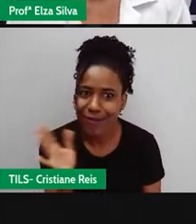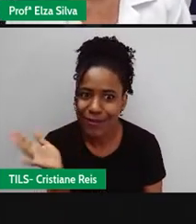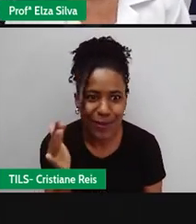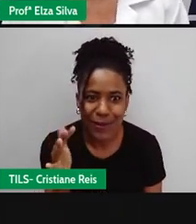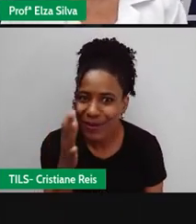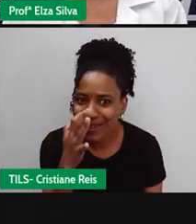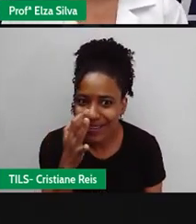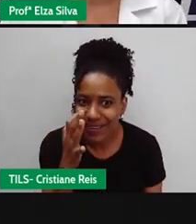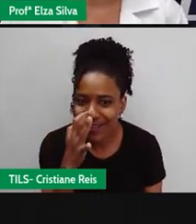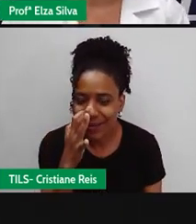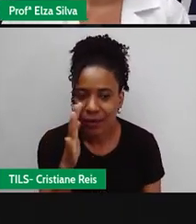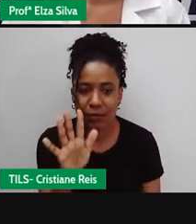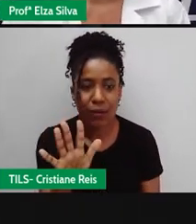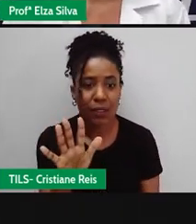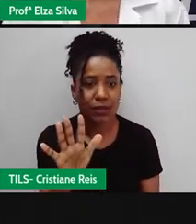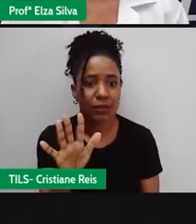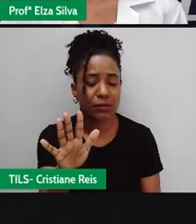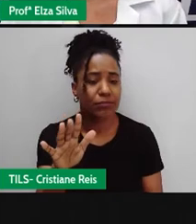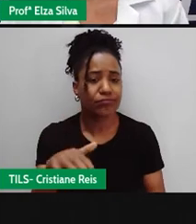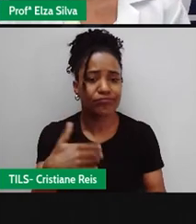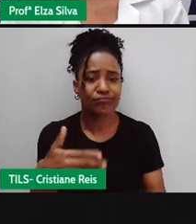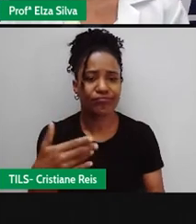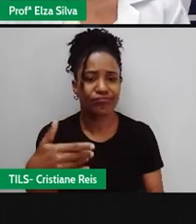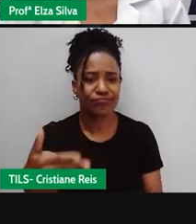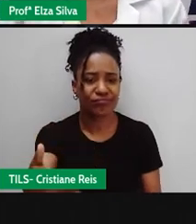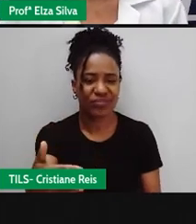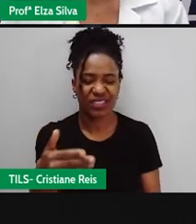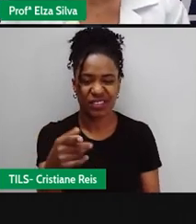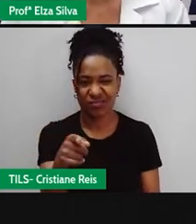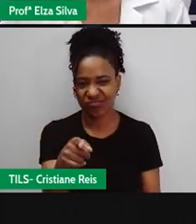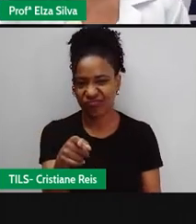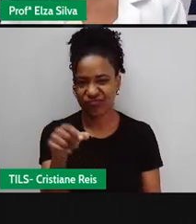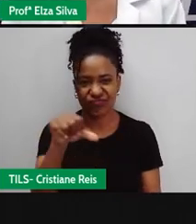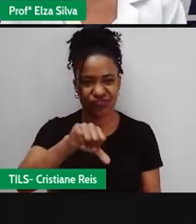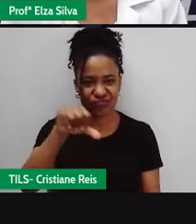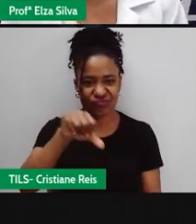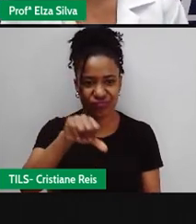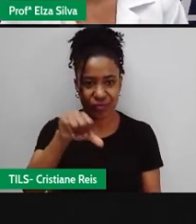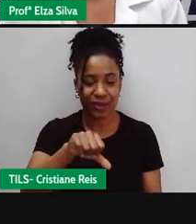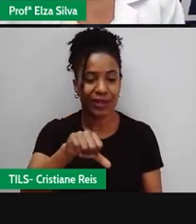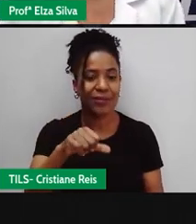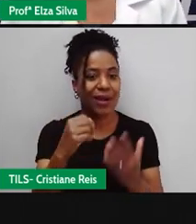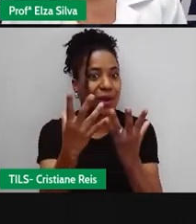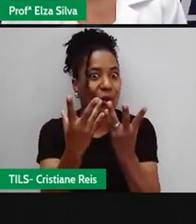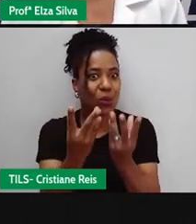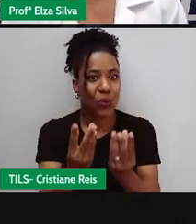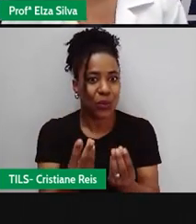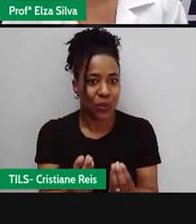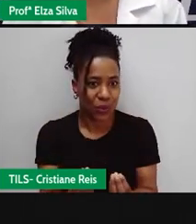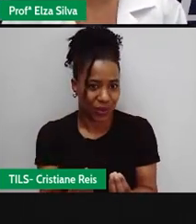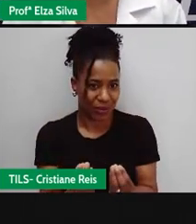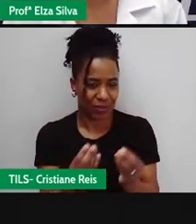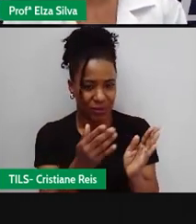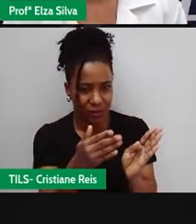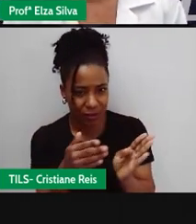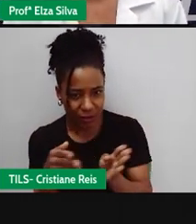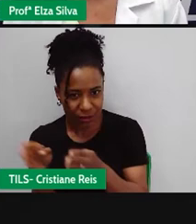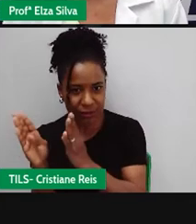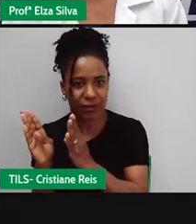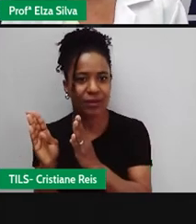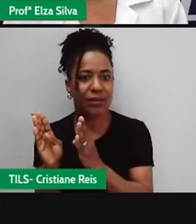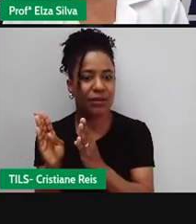Ela tem essa função De fazer com que você já saiba Sinteticamente O que vai acontecer naquela obra